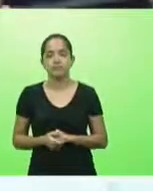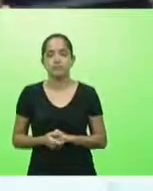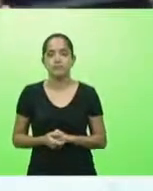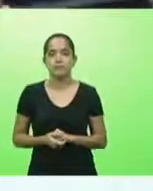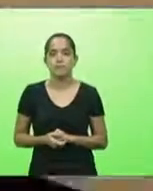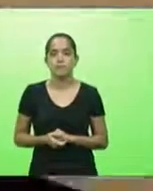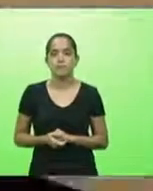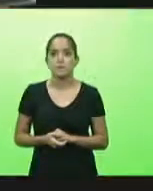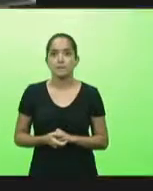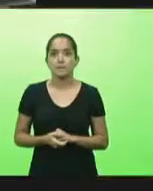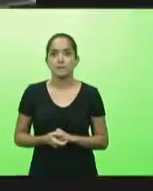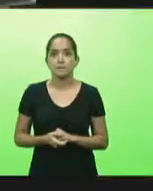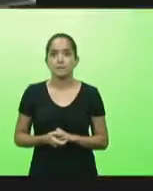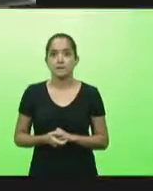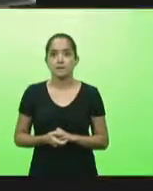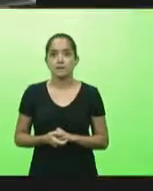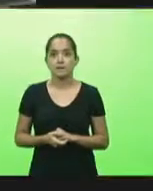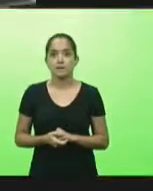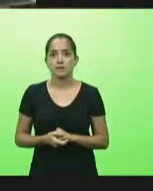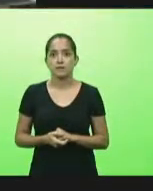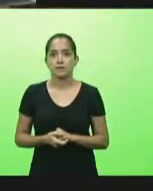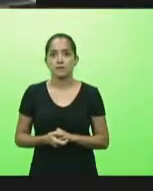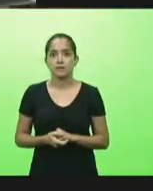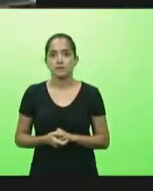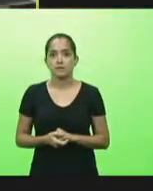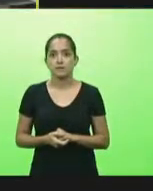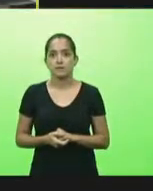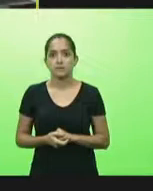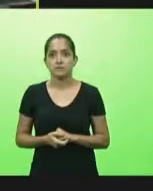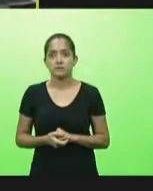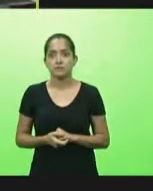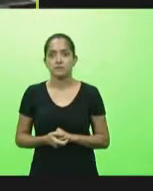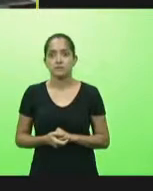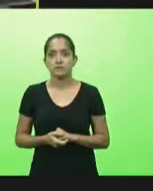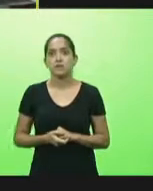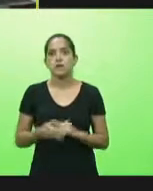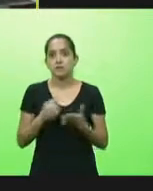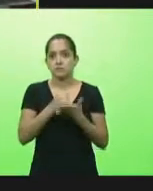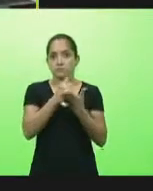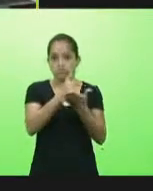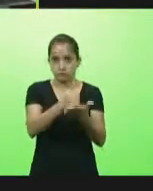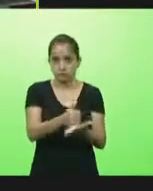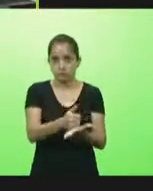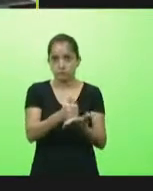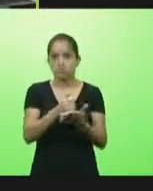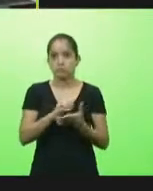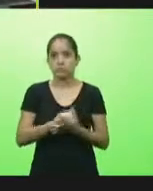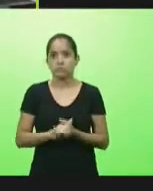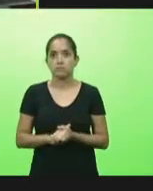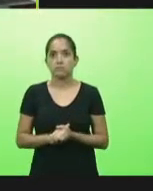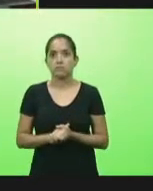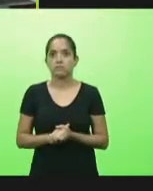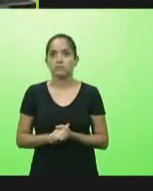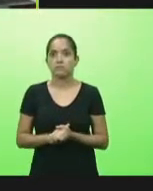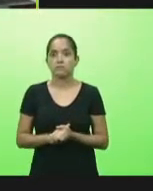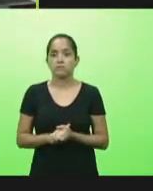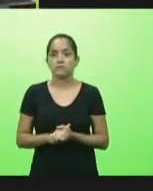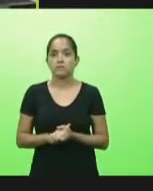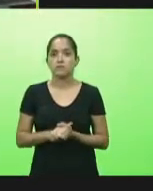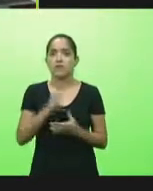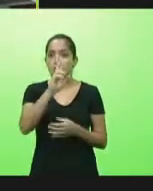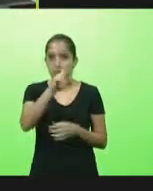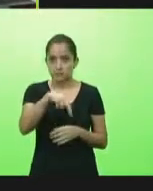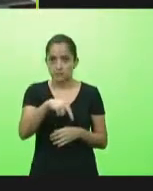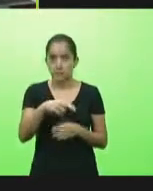próximo horário pertence solidária e ao deputado que medir a razão a razão pelo fato de que ele